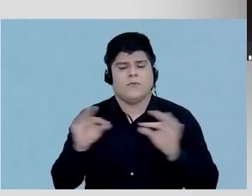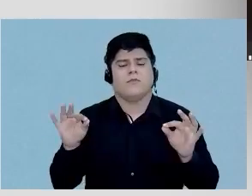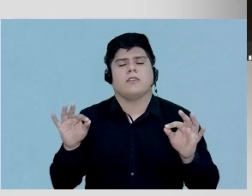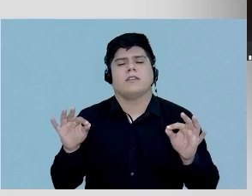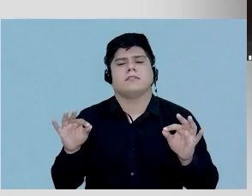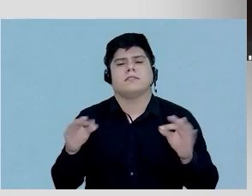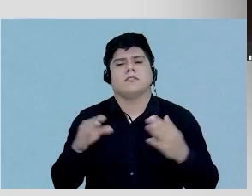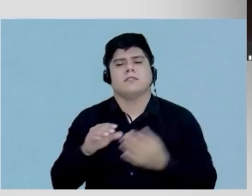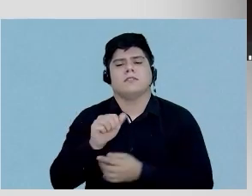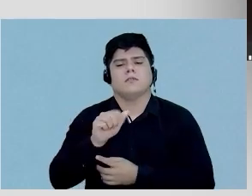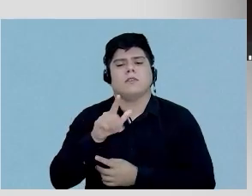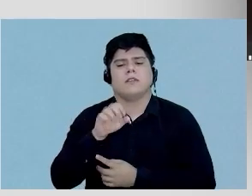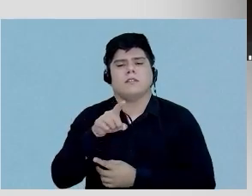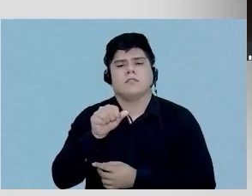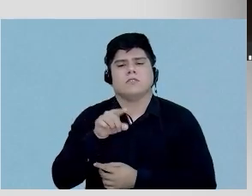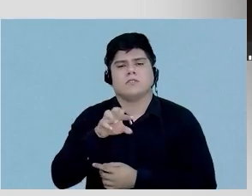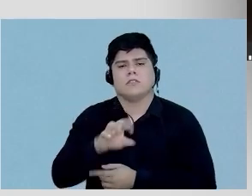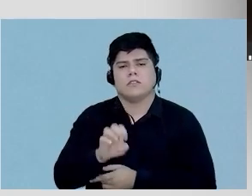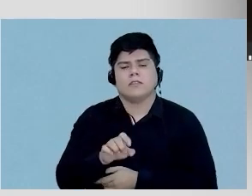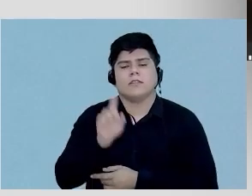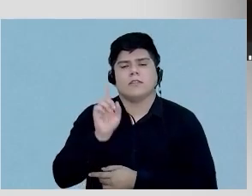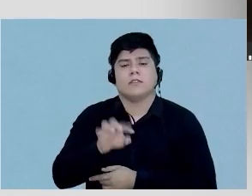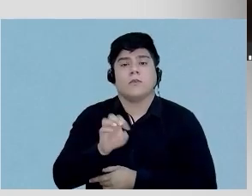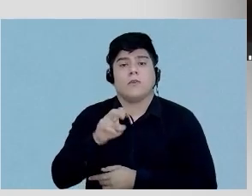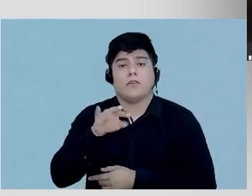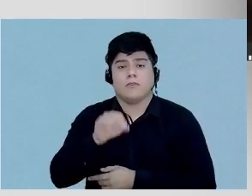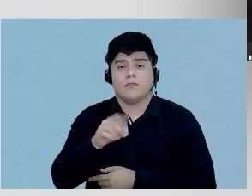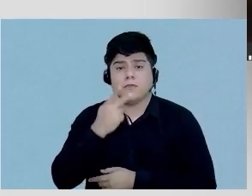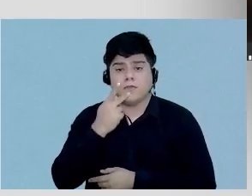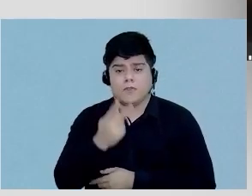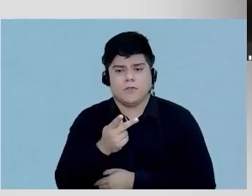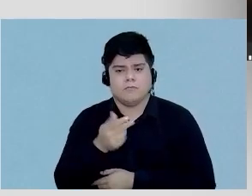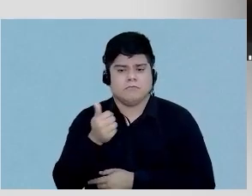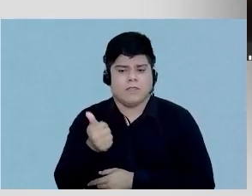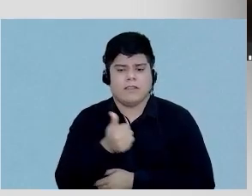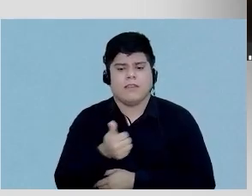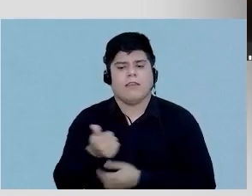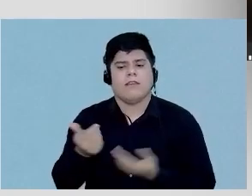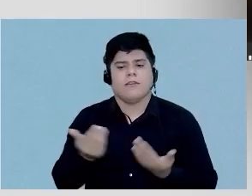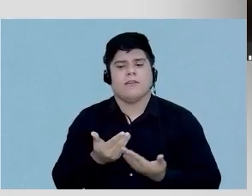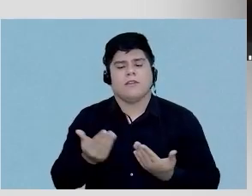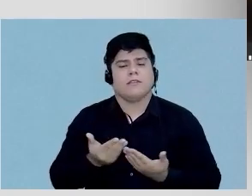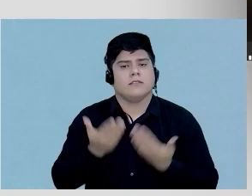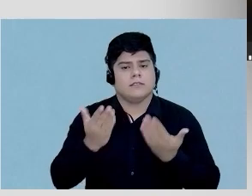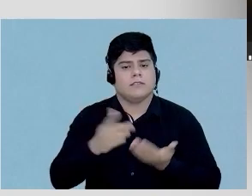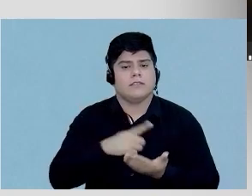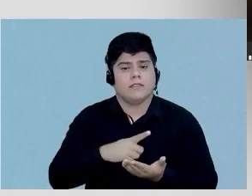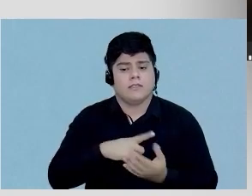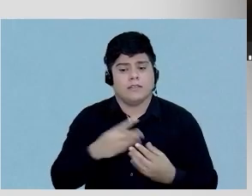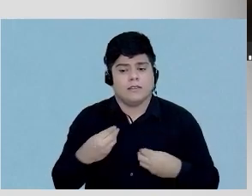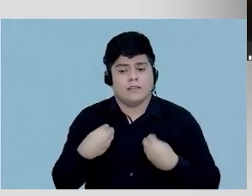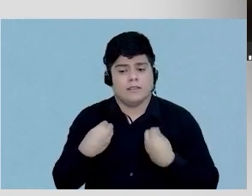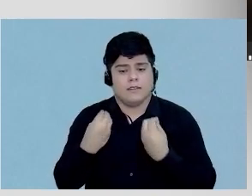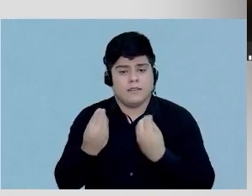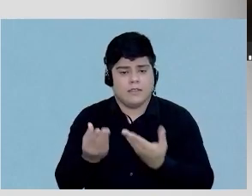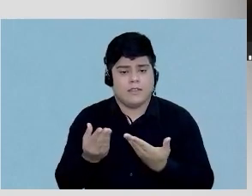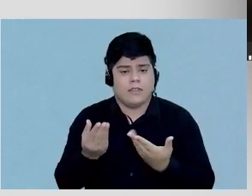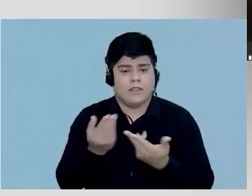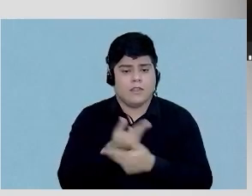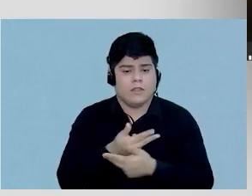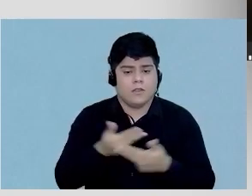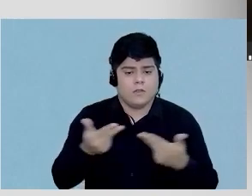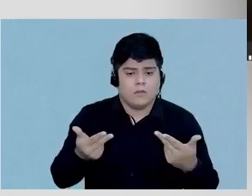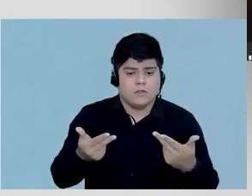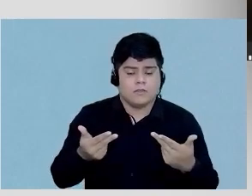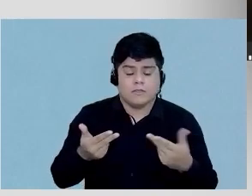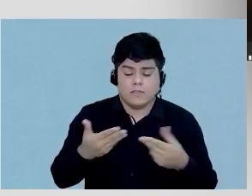Alexandre Siciliano que o Evandro falou muito bem aqui agora você tem que entregar alguma coisa